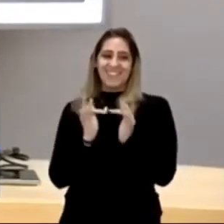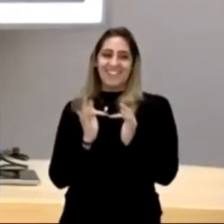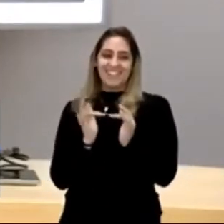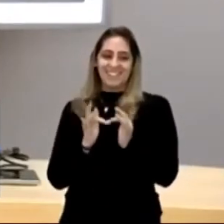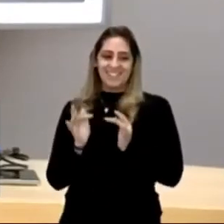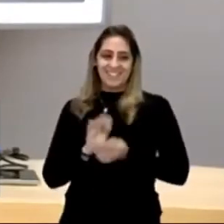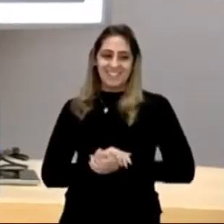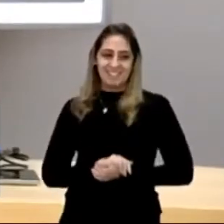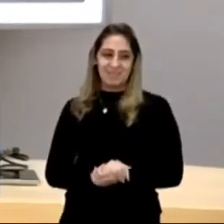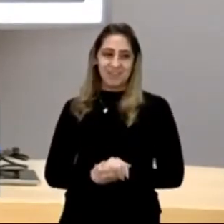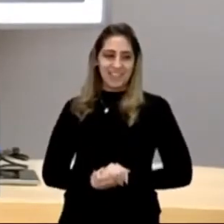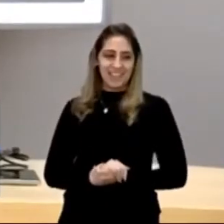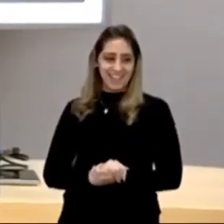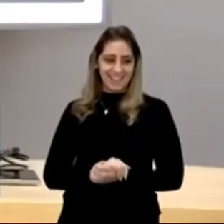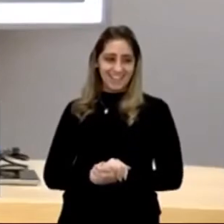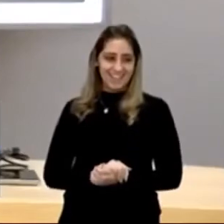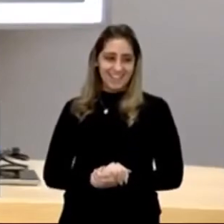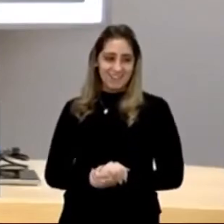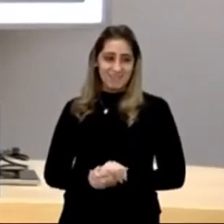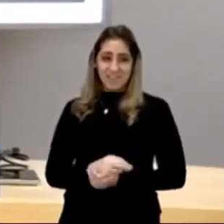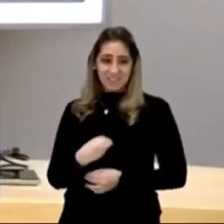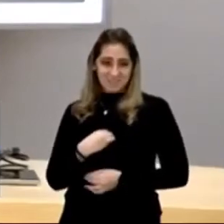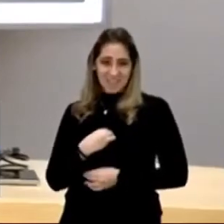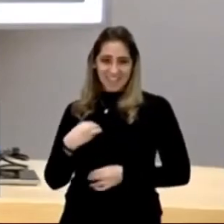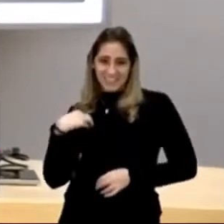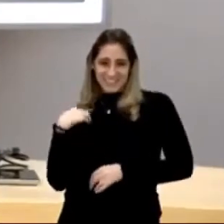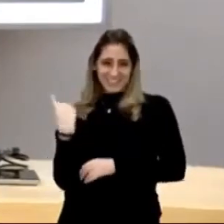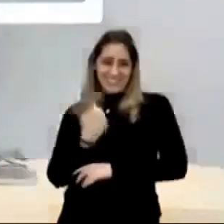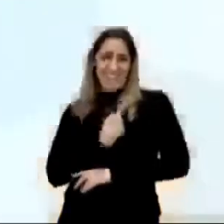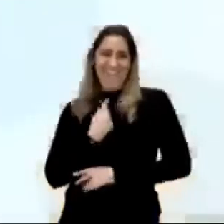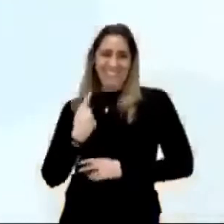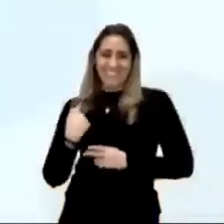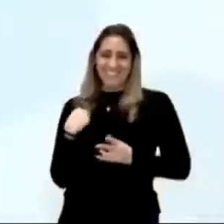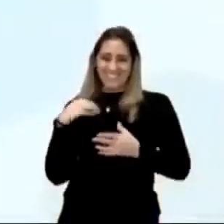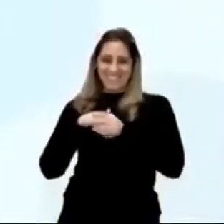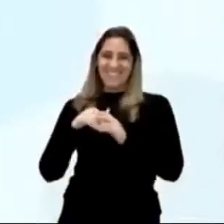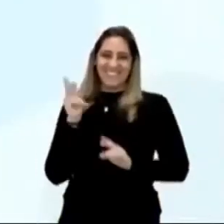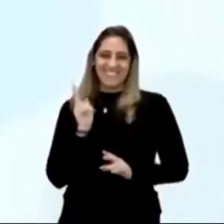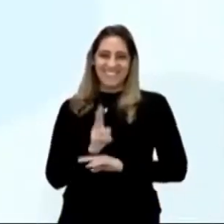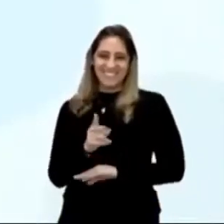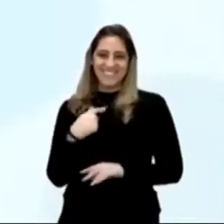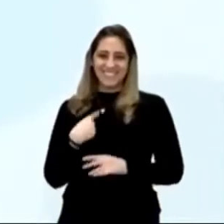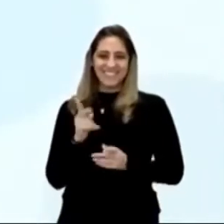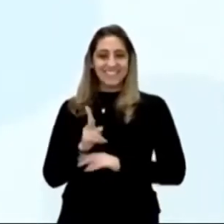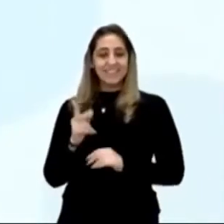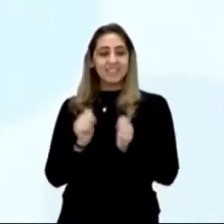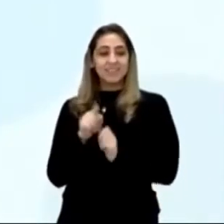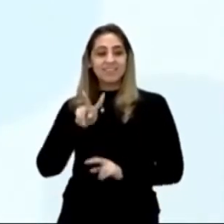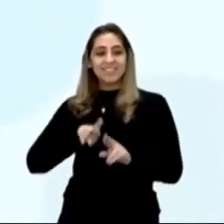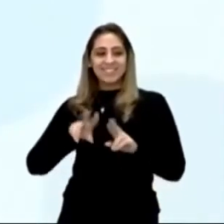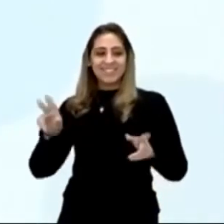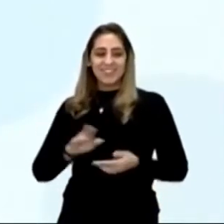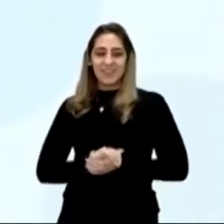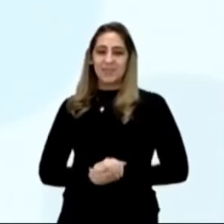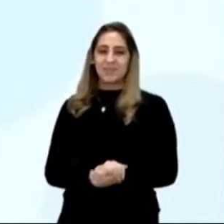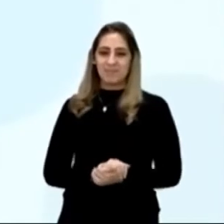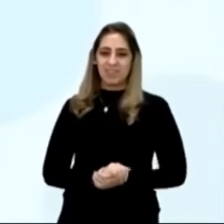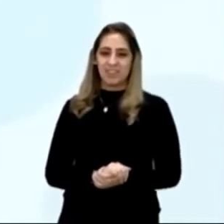interessante notar, como é bem diferente, dessa cena, que eu grefei agora há pouco, está bem diferente disso, porque isso é